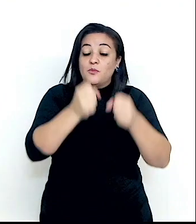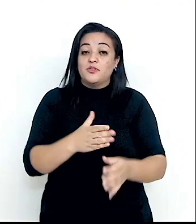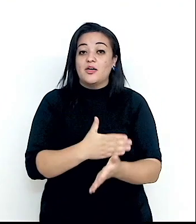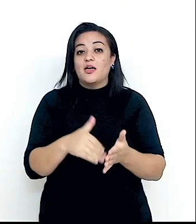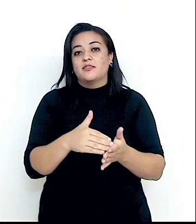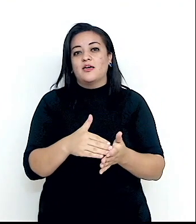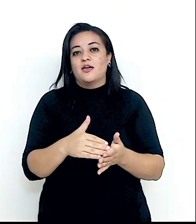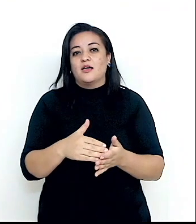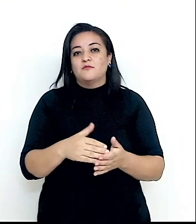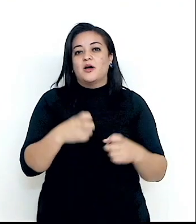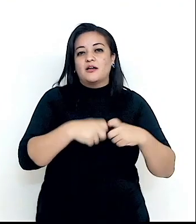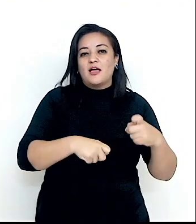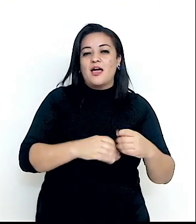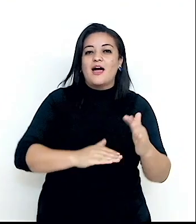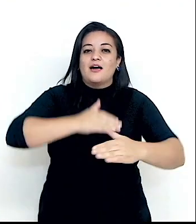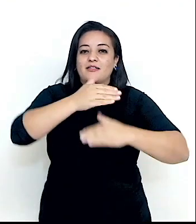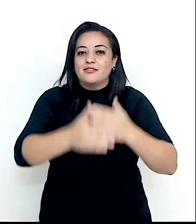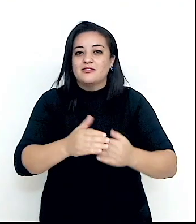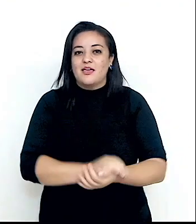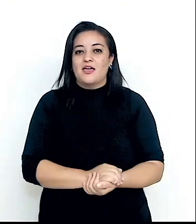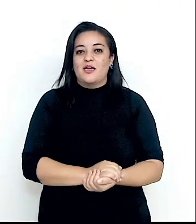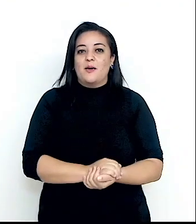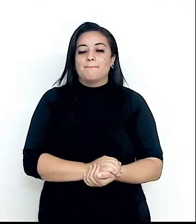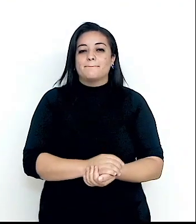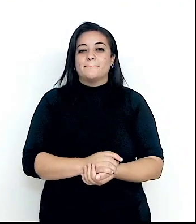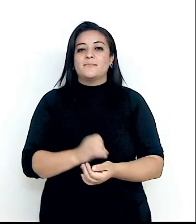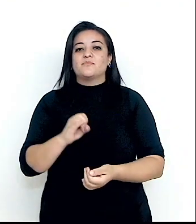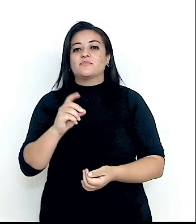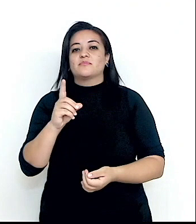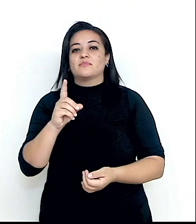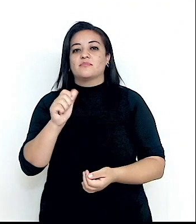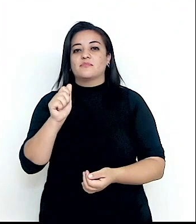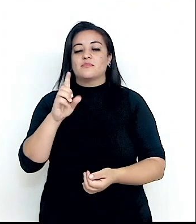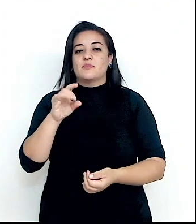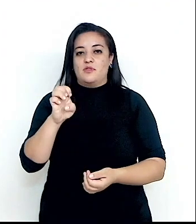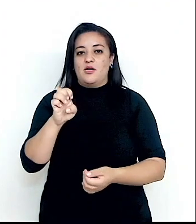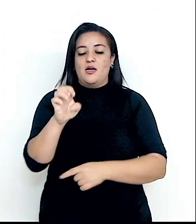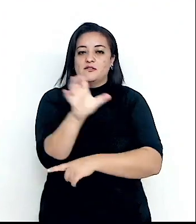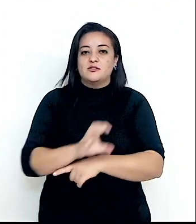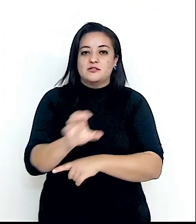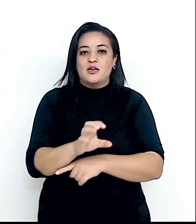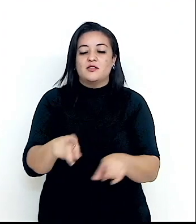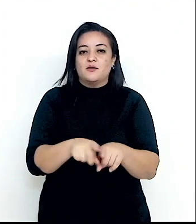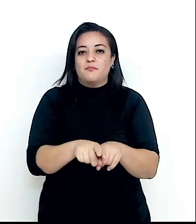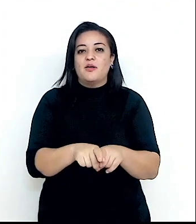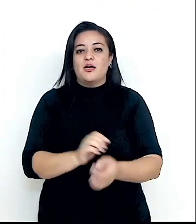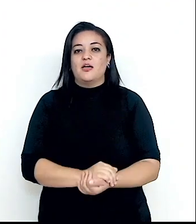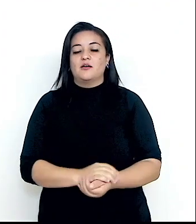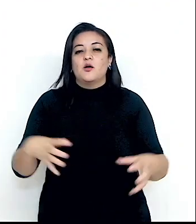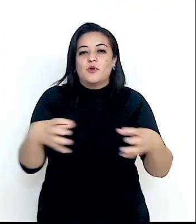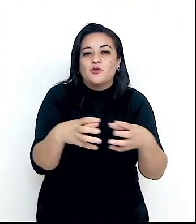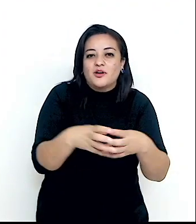a guerra do Peloponeso, passando pela Idade Média, as cidades-estados italianas, pelo Congresso de